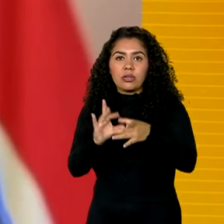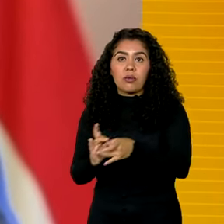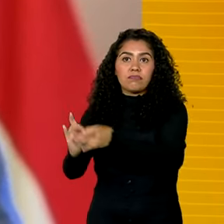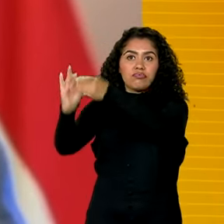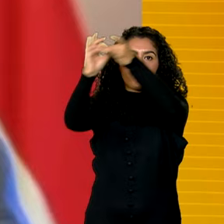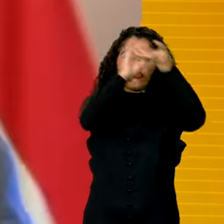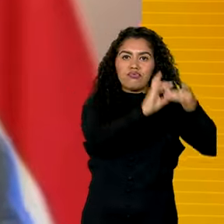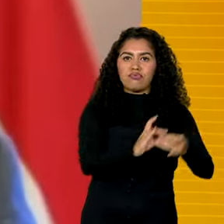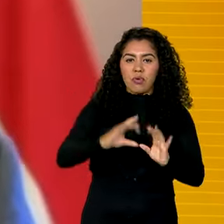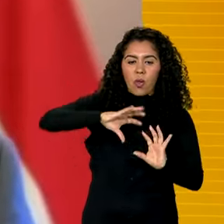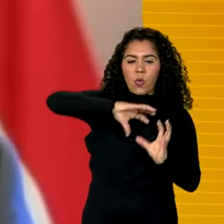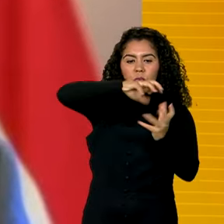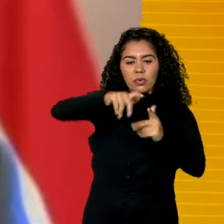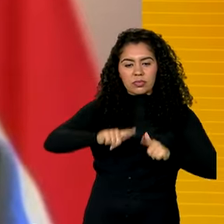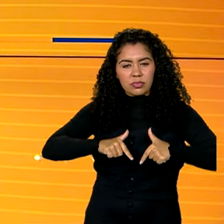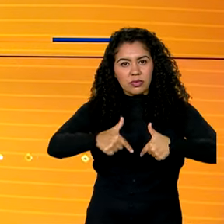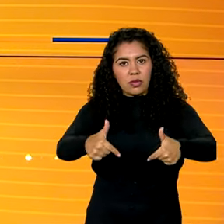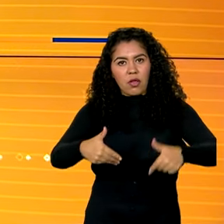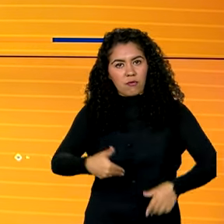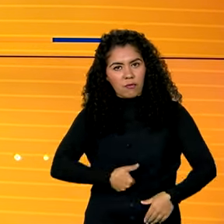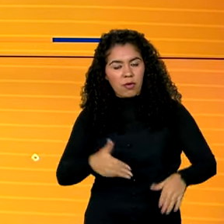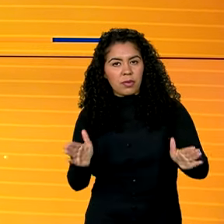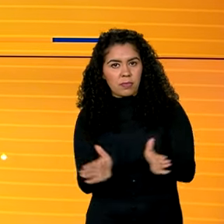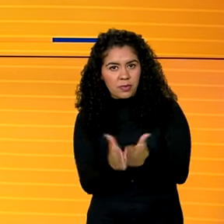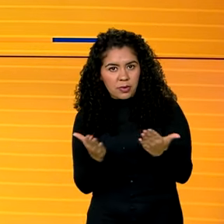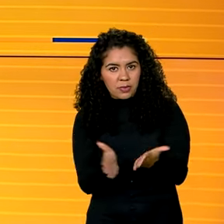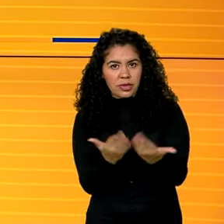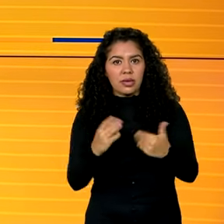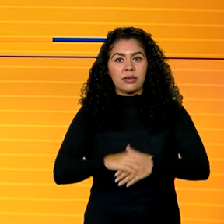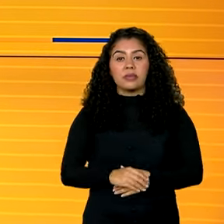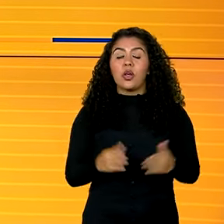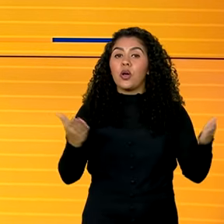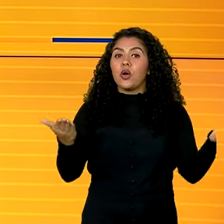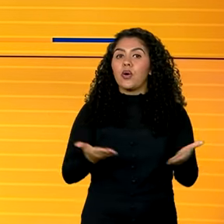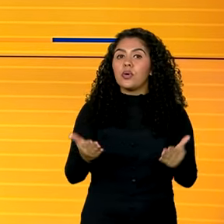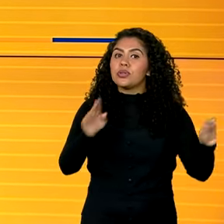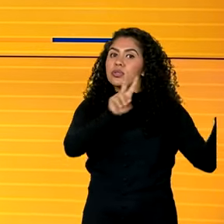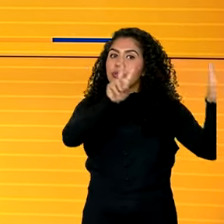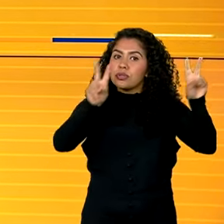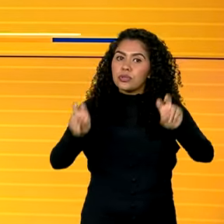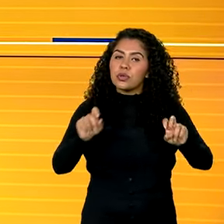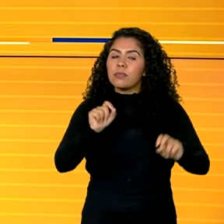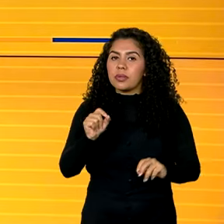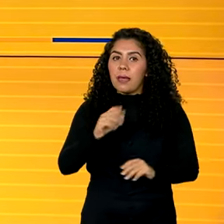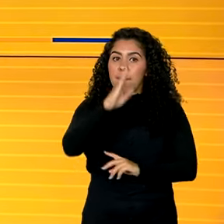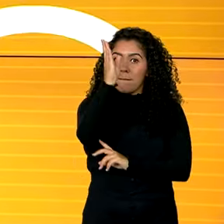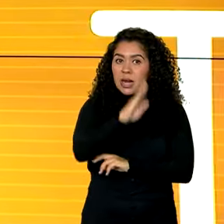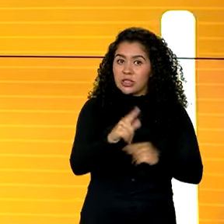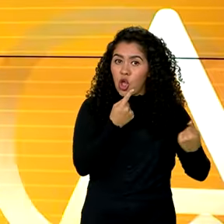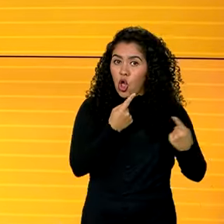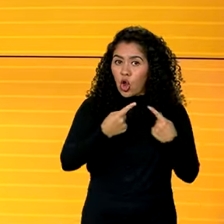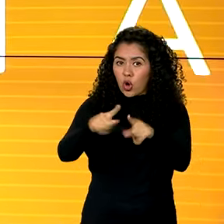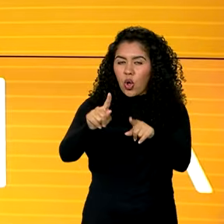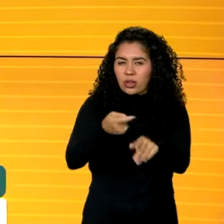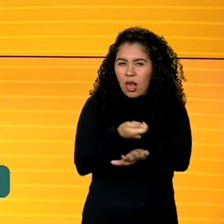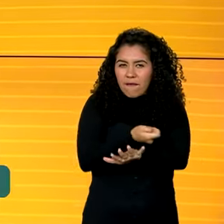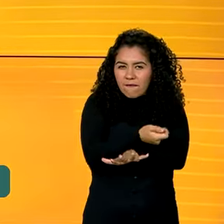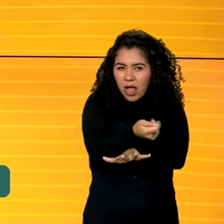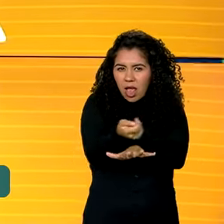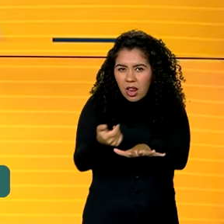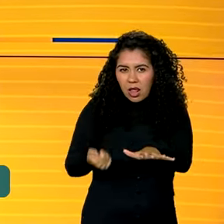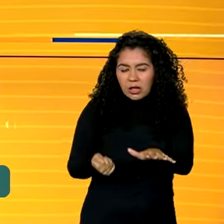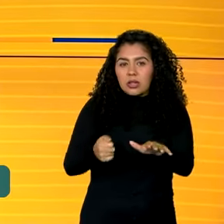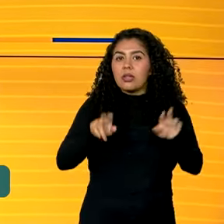contra a fome e a pobreza. E hoje é o dia do nosso quadro Brasil contra Fake e o assunto é o